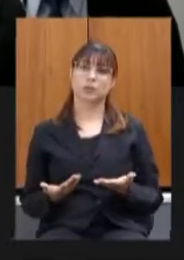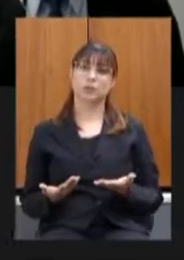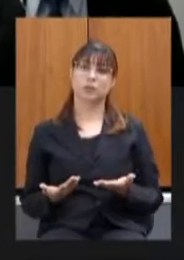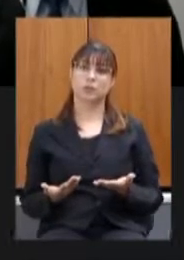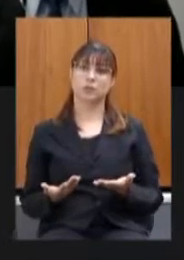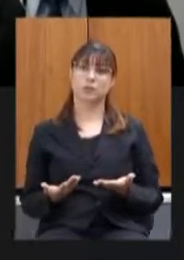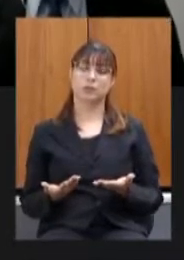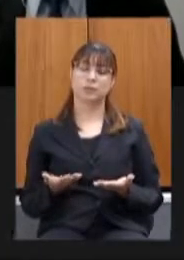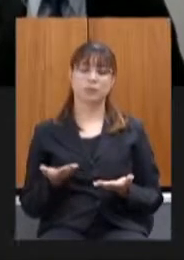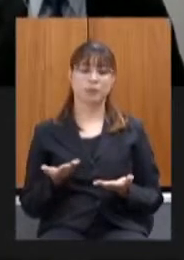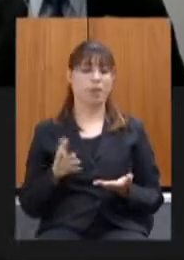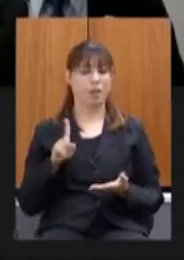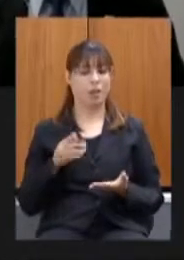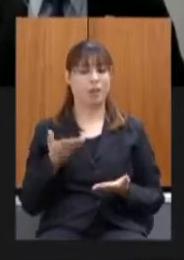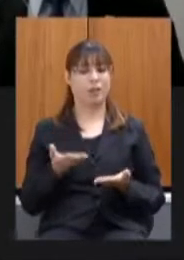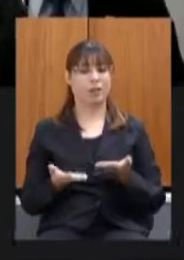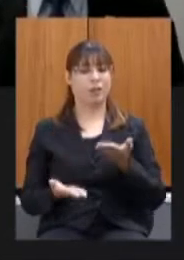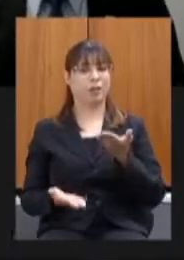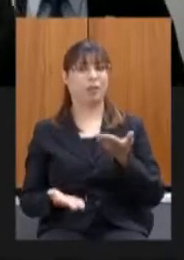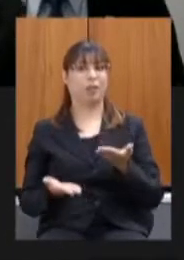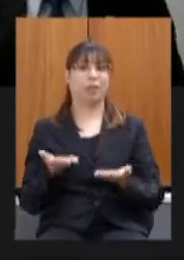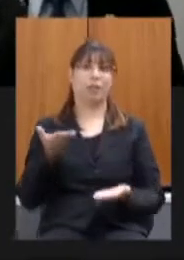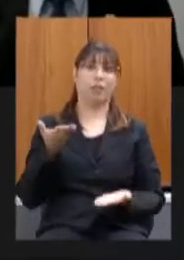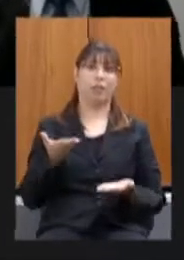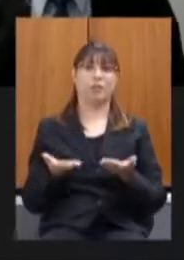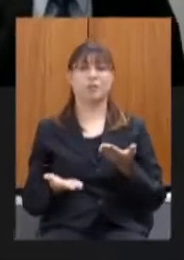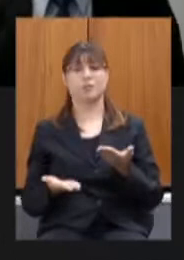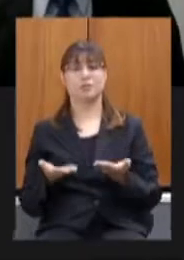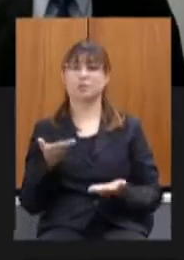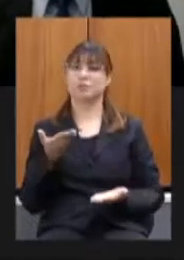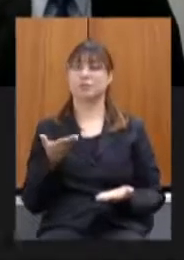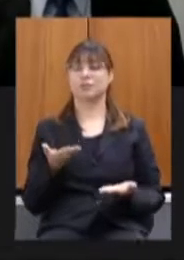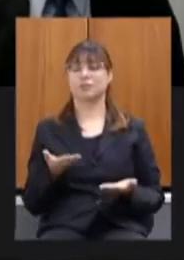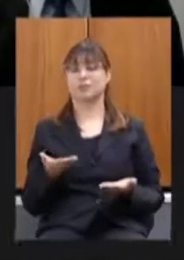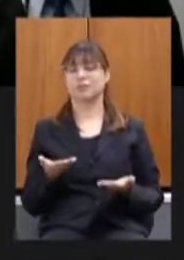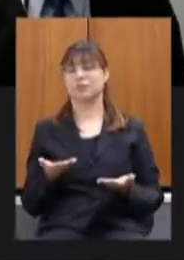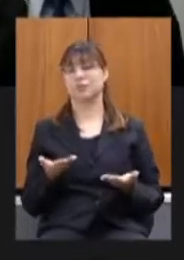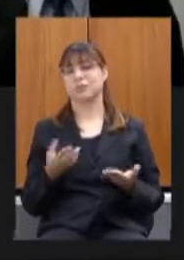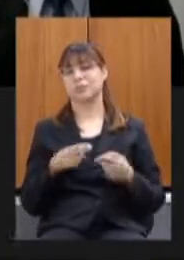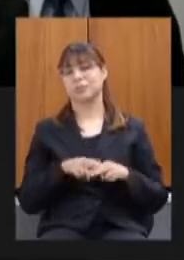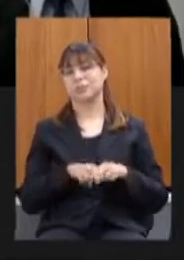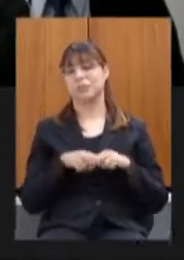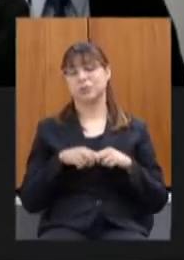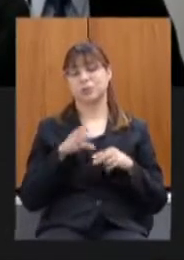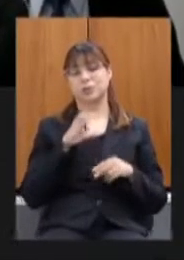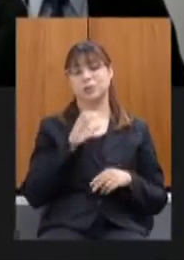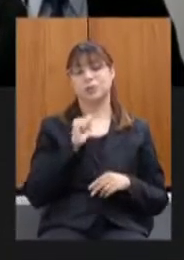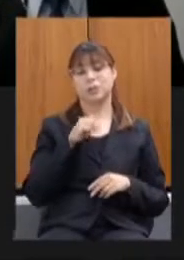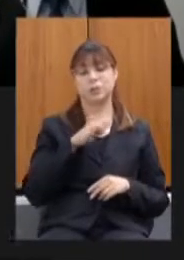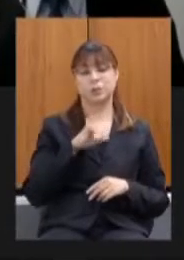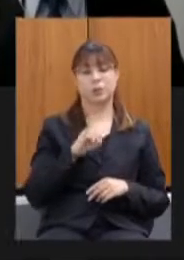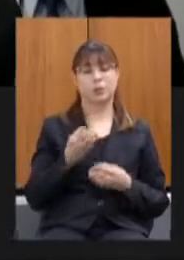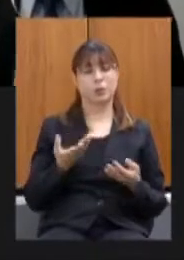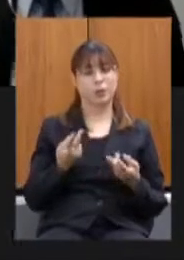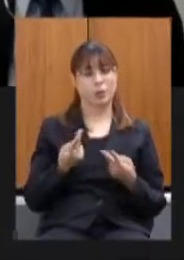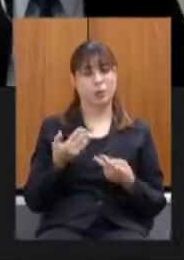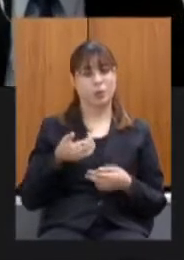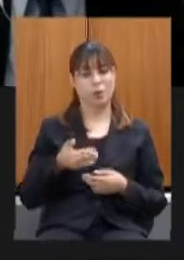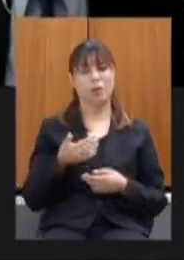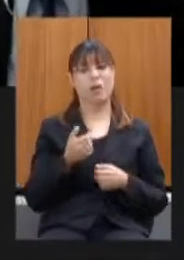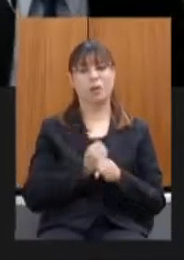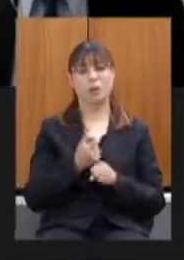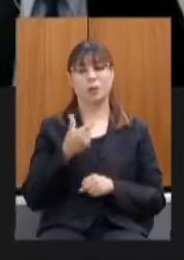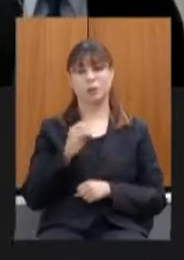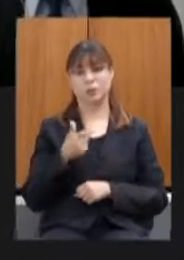desequilíbrio ainda maior principalmente no momento de volatilidade do câmbio como ocorreu este ano tivemos um incremento da